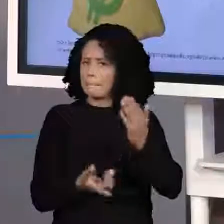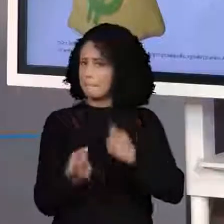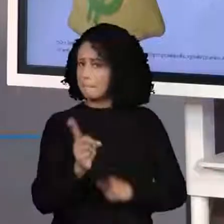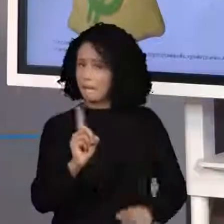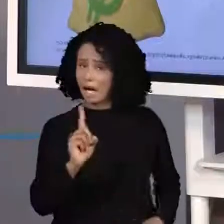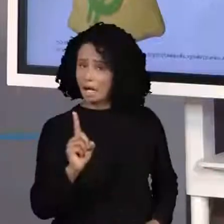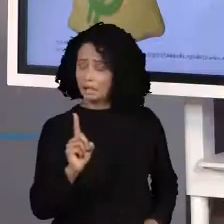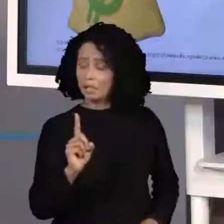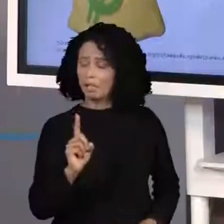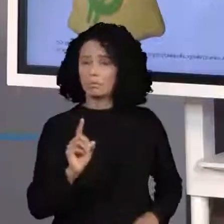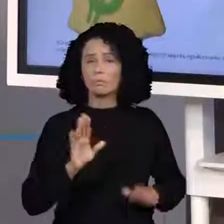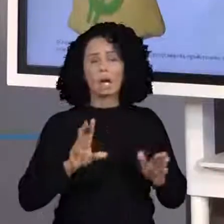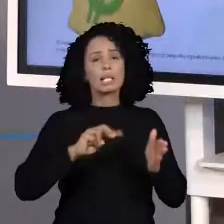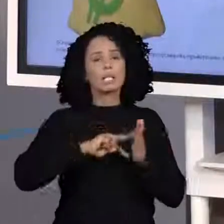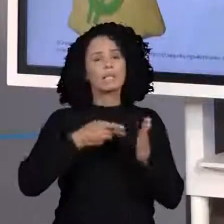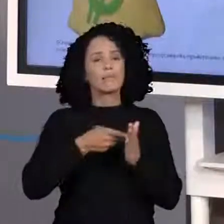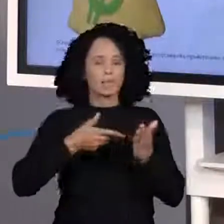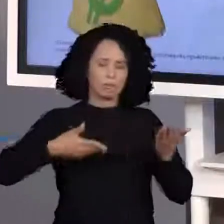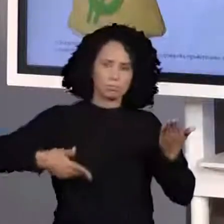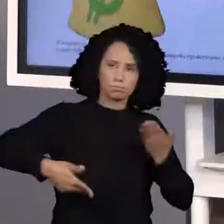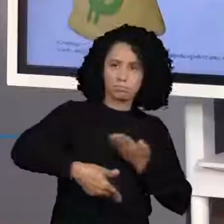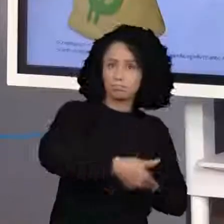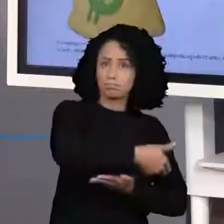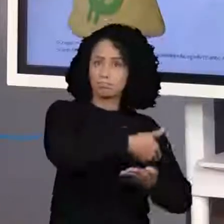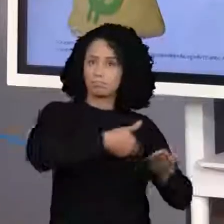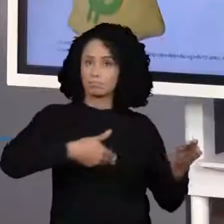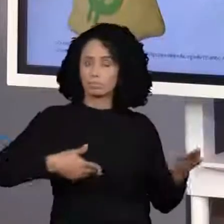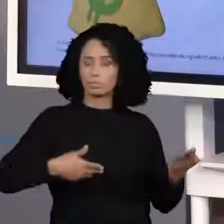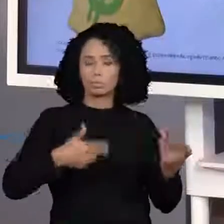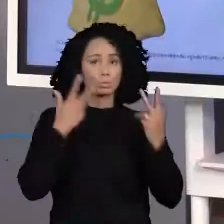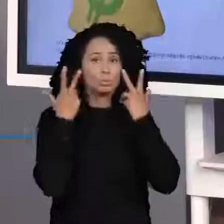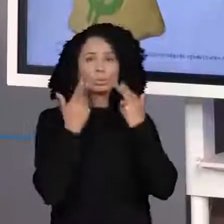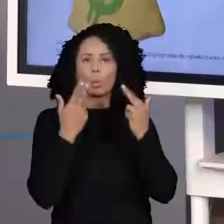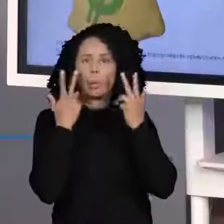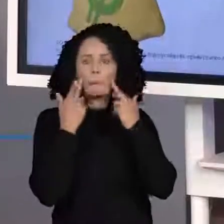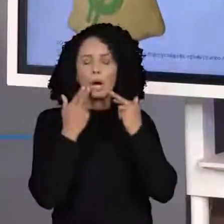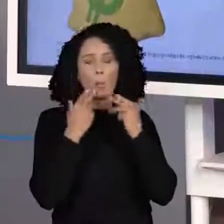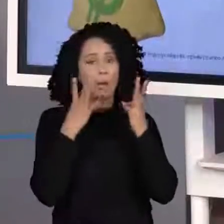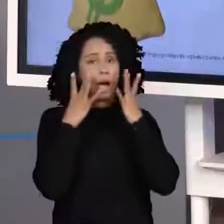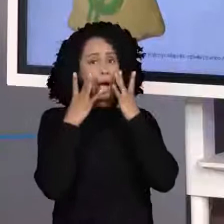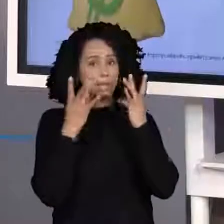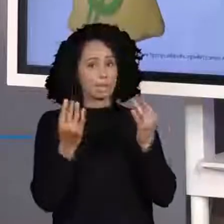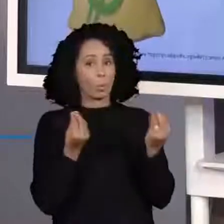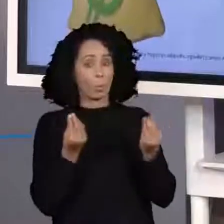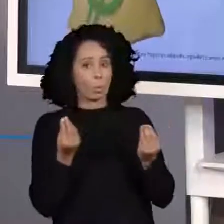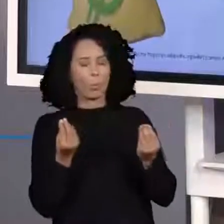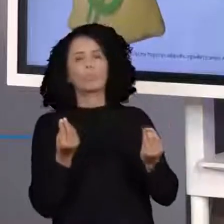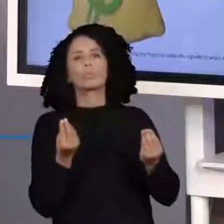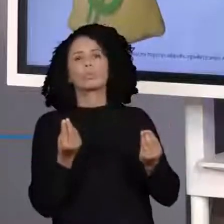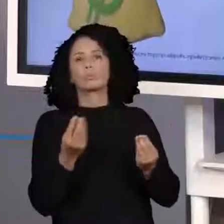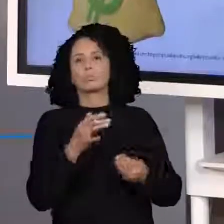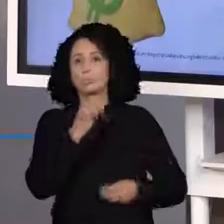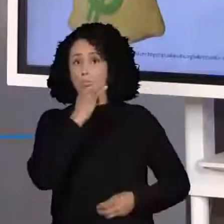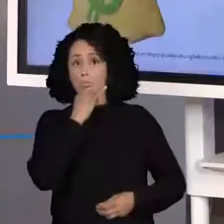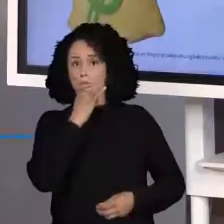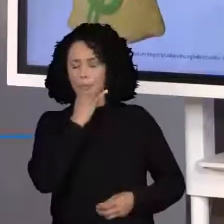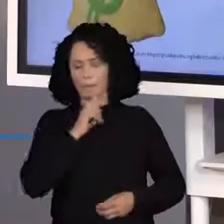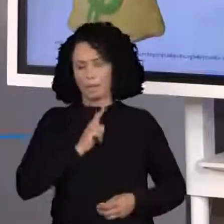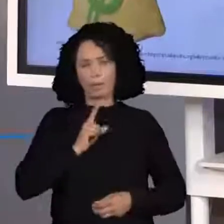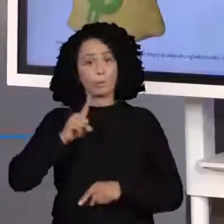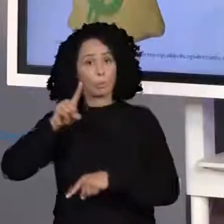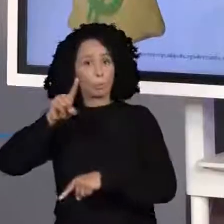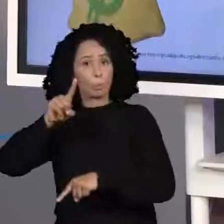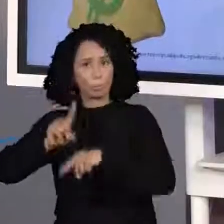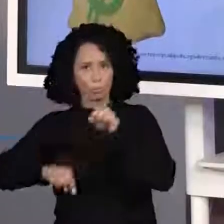circula aí entre as contas. Então, isso não vale, tá bom? Então, está ligado aí apenas o produto